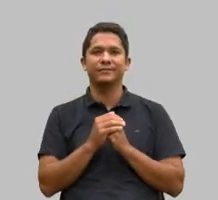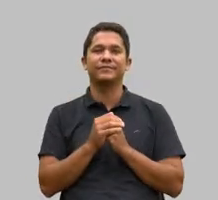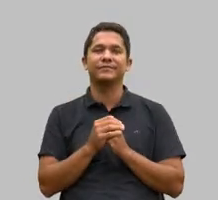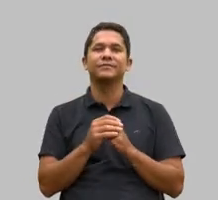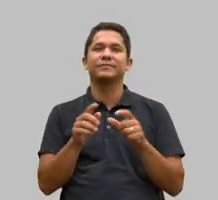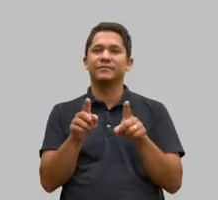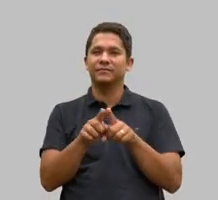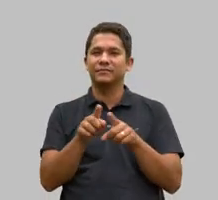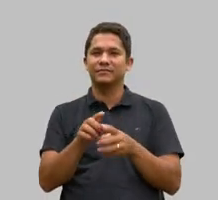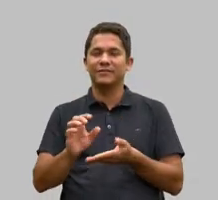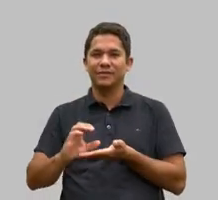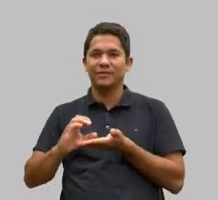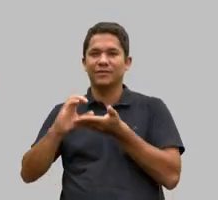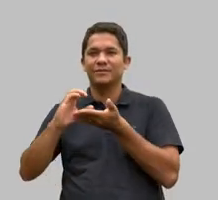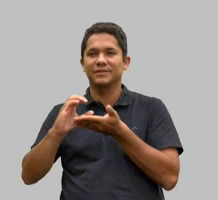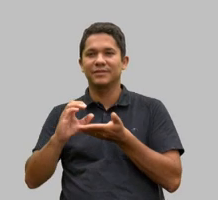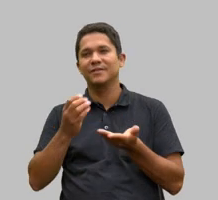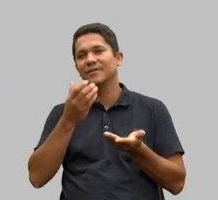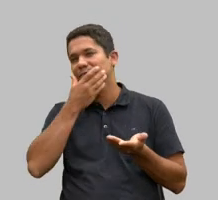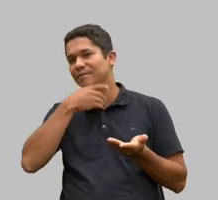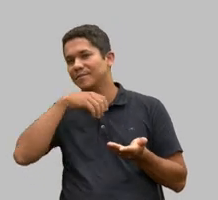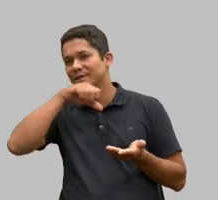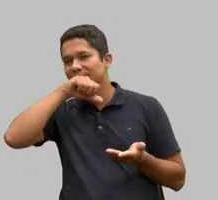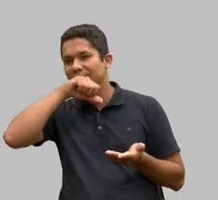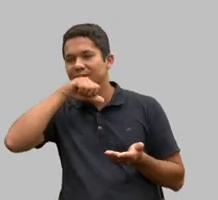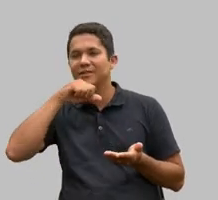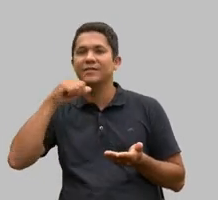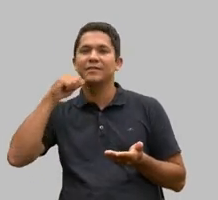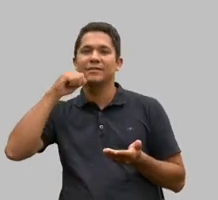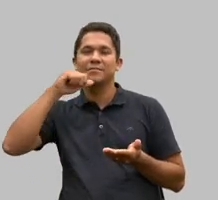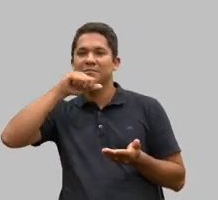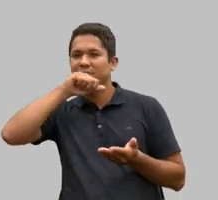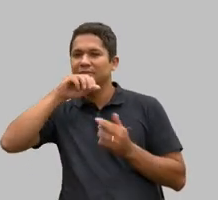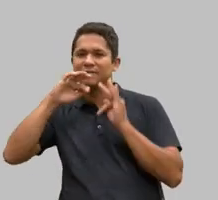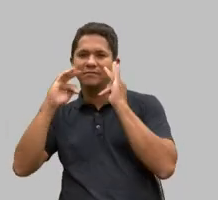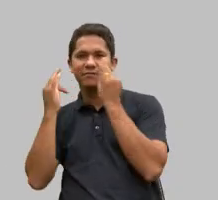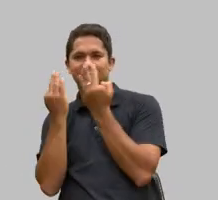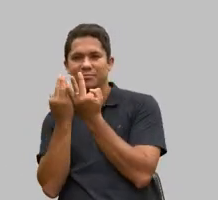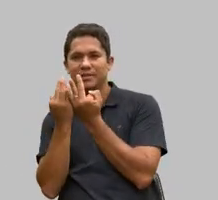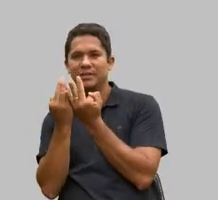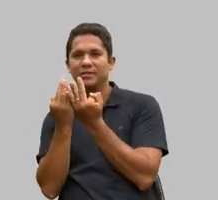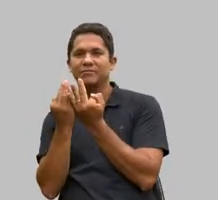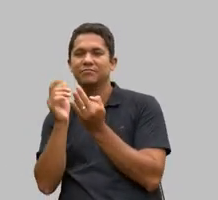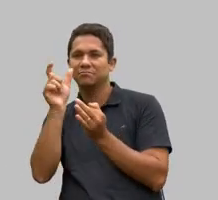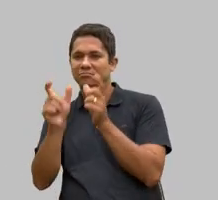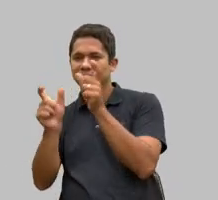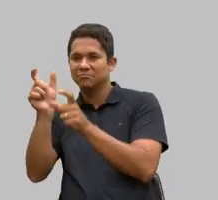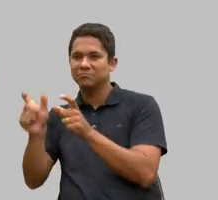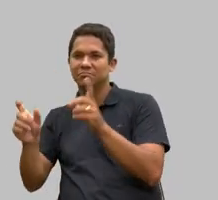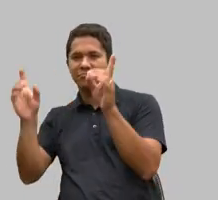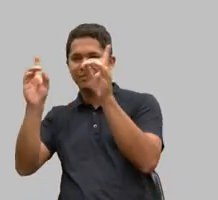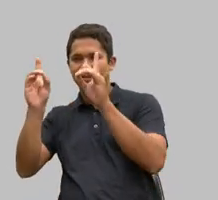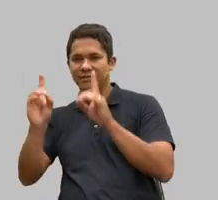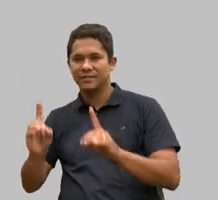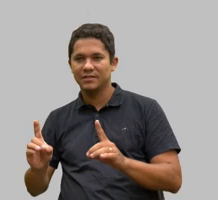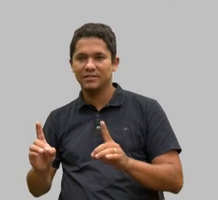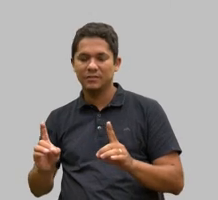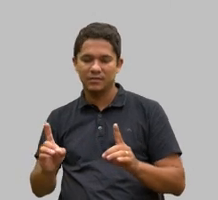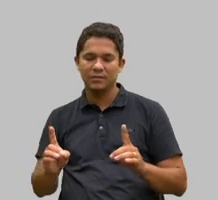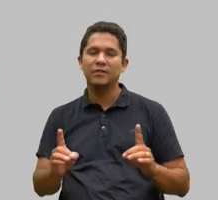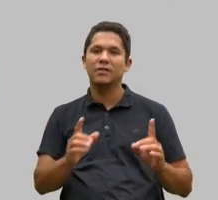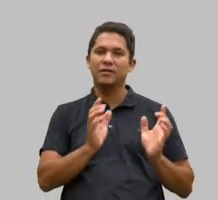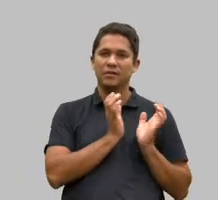da APAI, dos pais e dos familiares das pessoas com deficiência. Então, muito obrigado pelo convite e eu estou inteira à disposição.